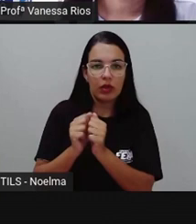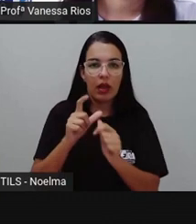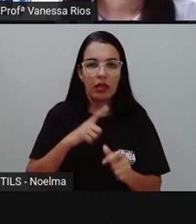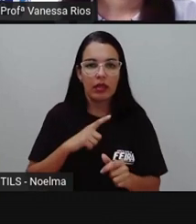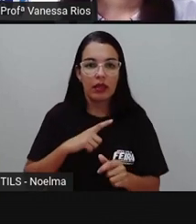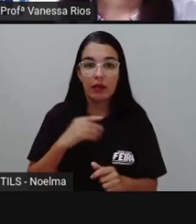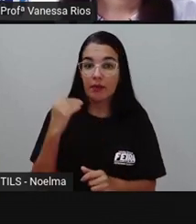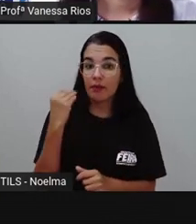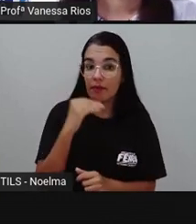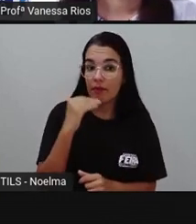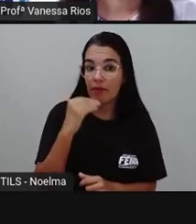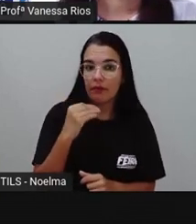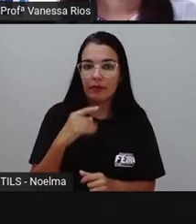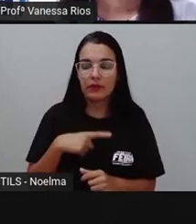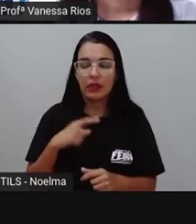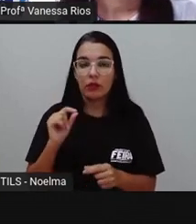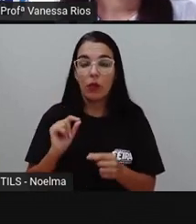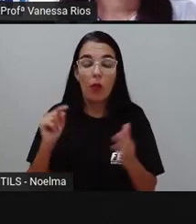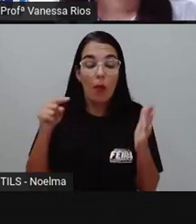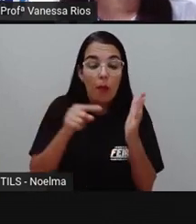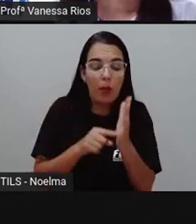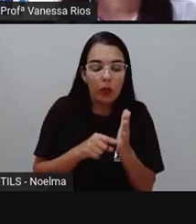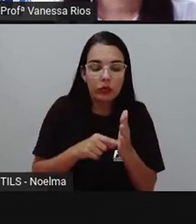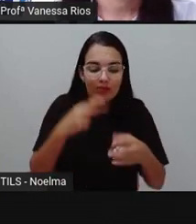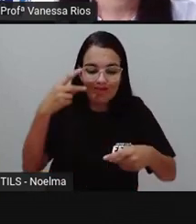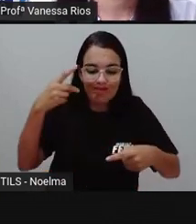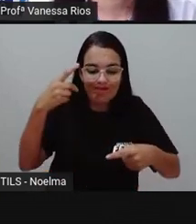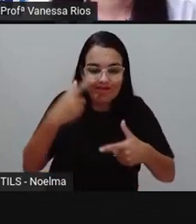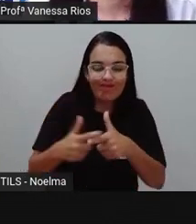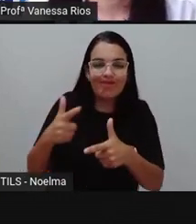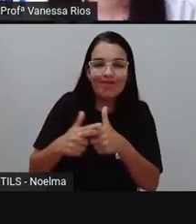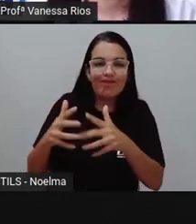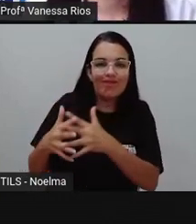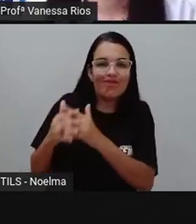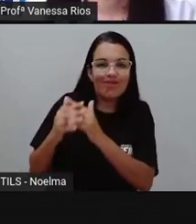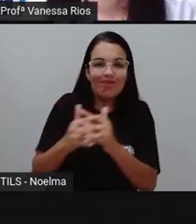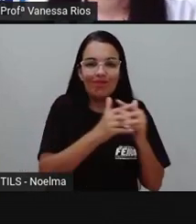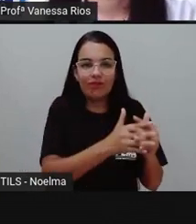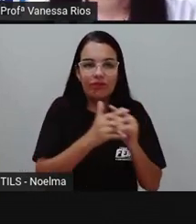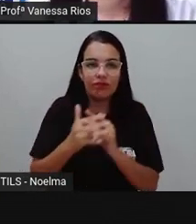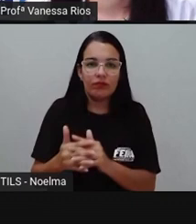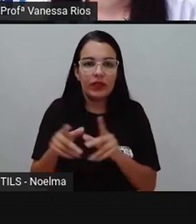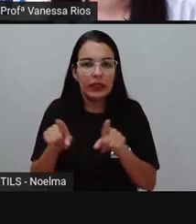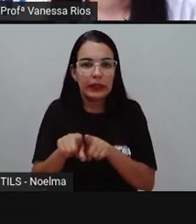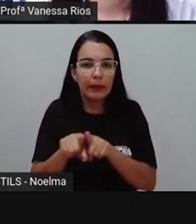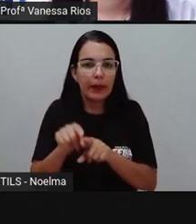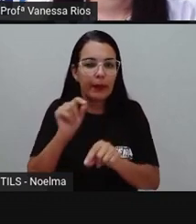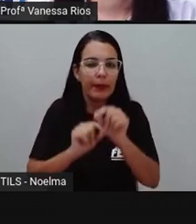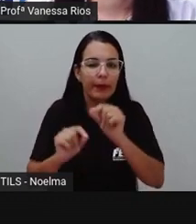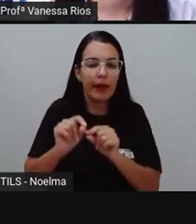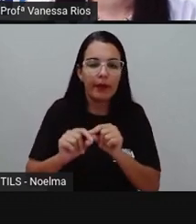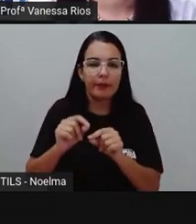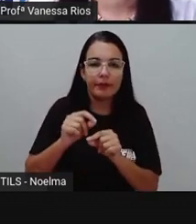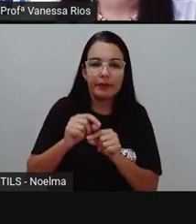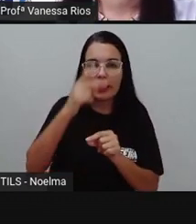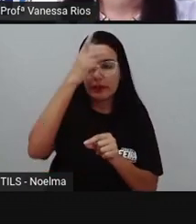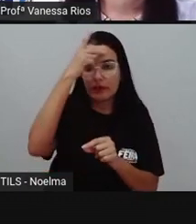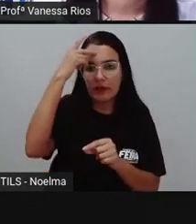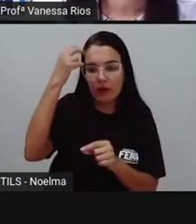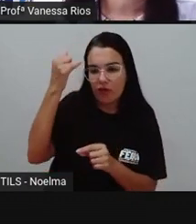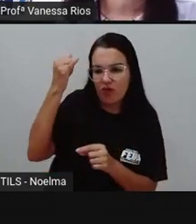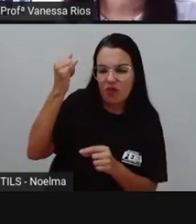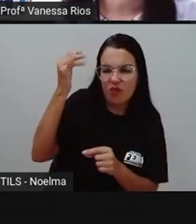o ponto de conflito. Assim como apresentar o caráter dos vilões sociais e o estado de